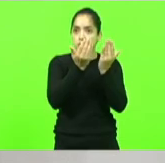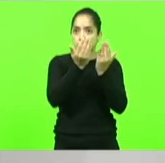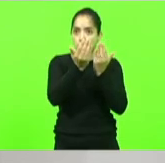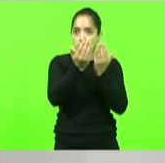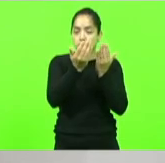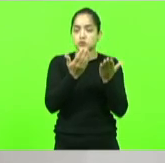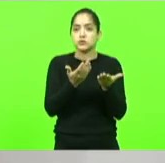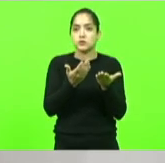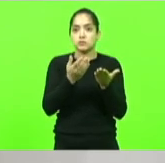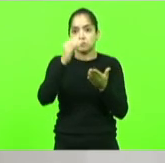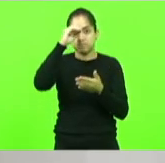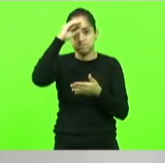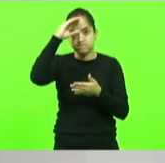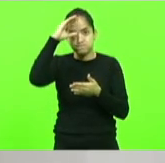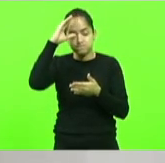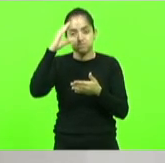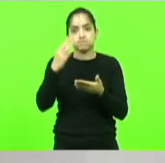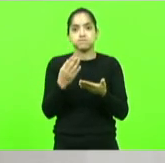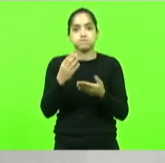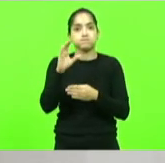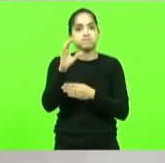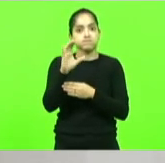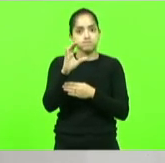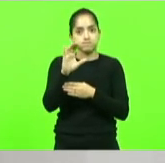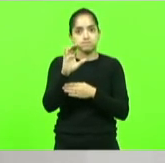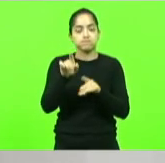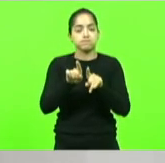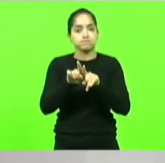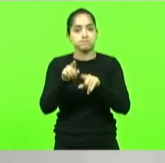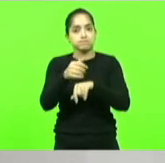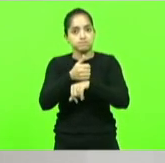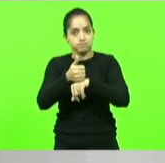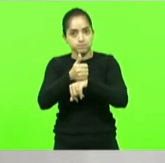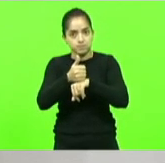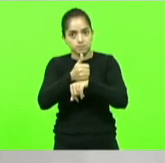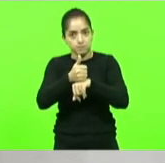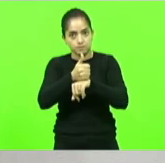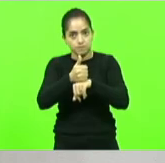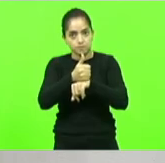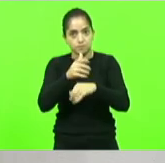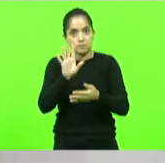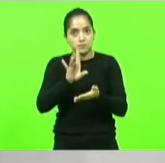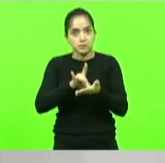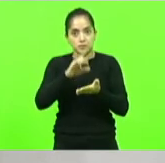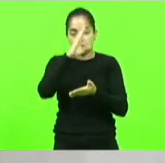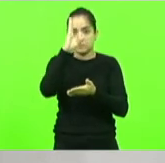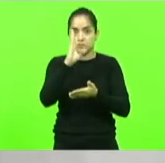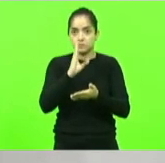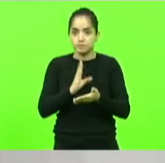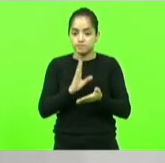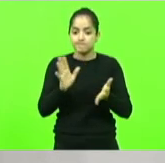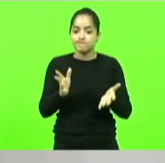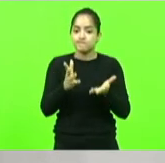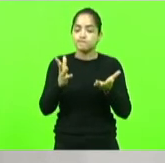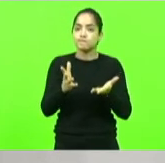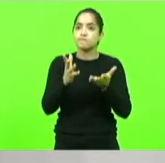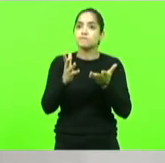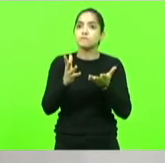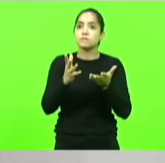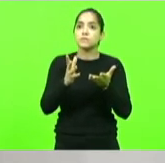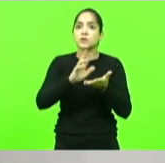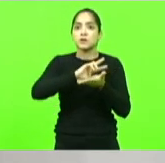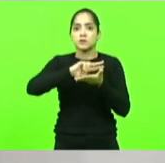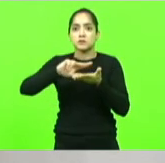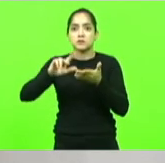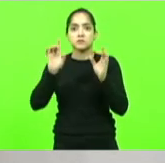área de conhecimento científico e como profissão regulamentada no Brasil promover um conjunto de especialidades